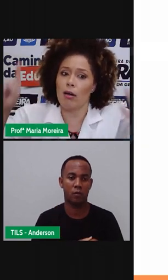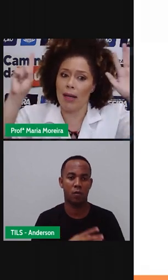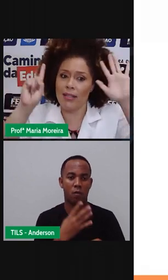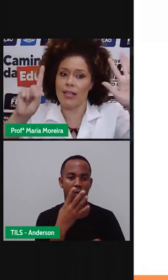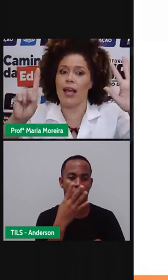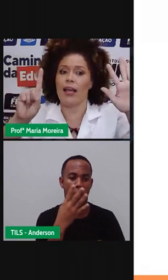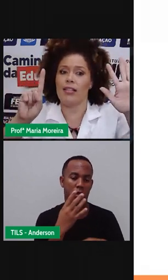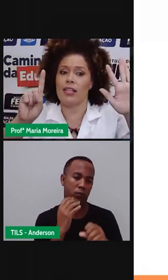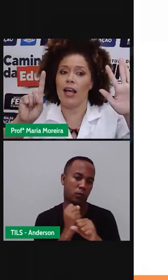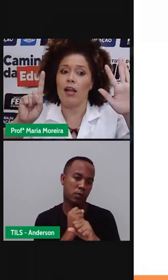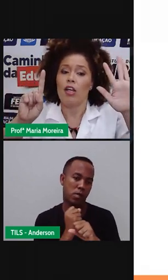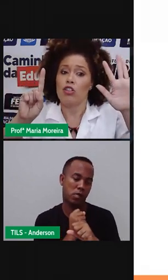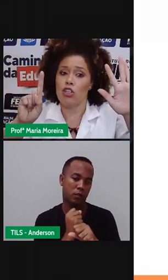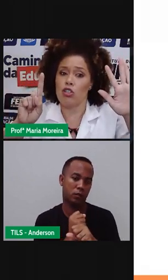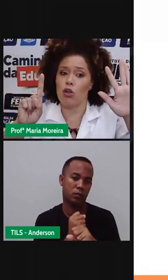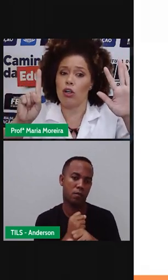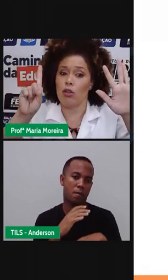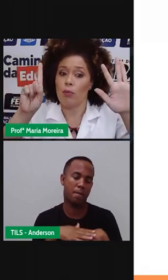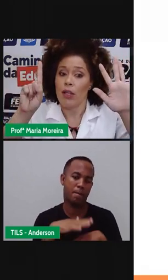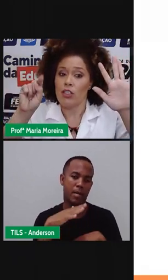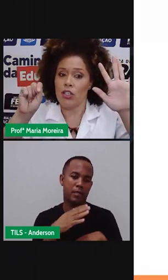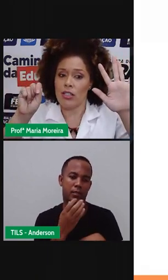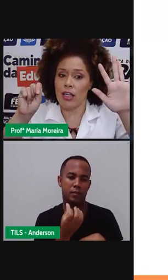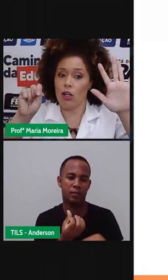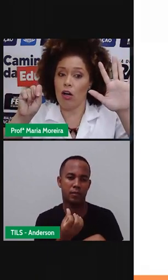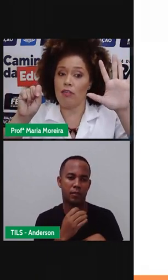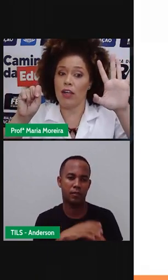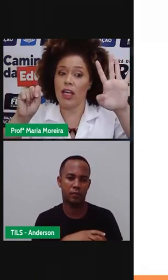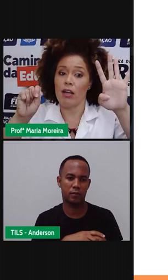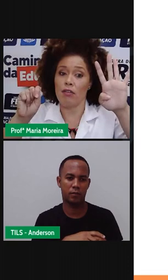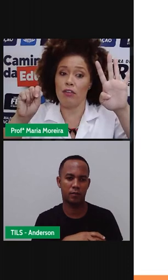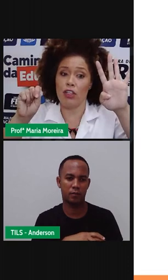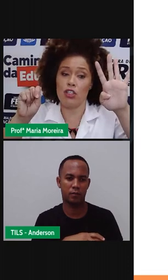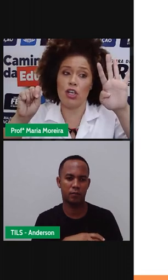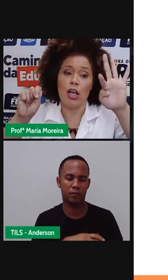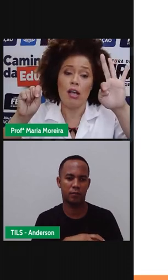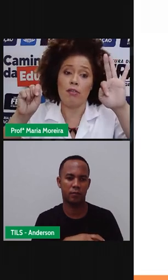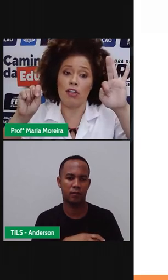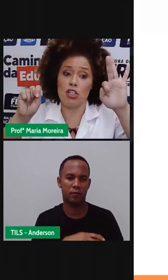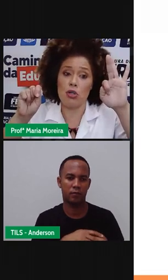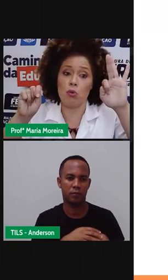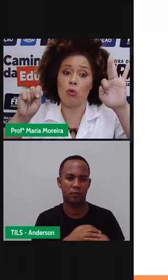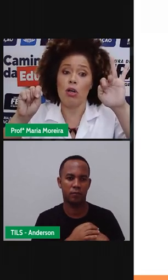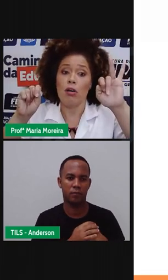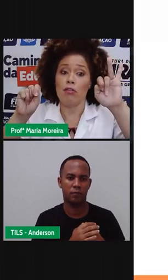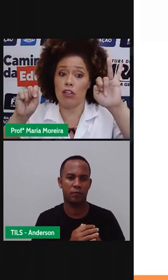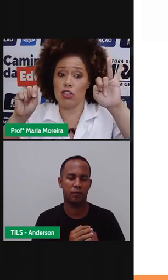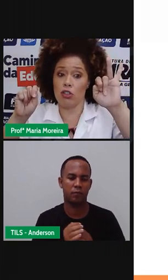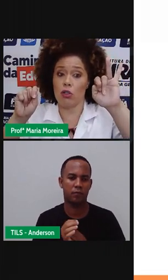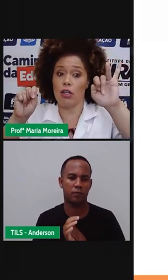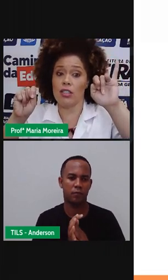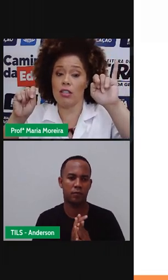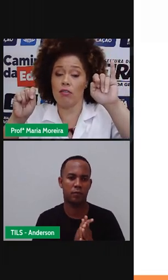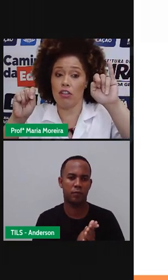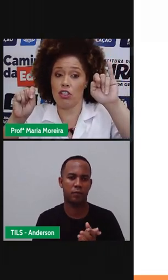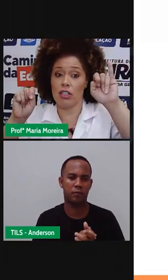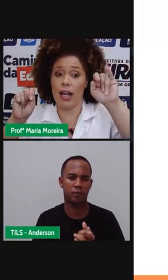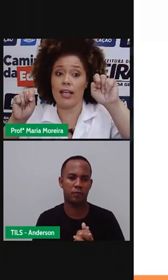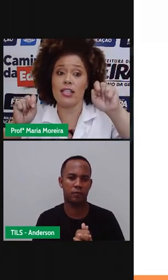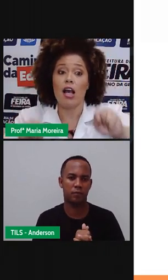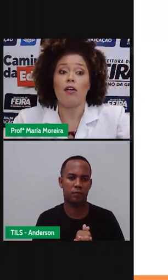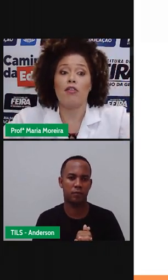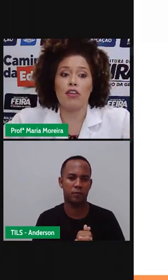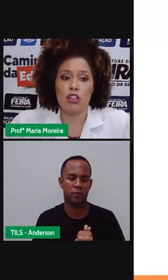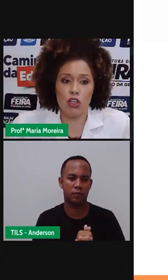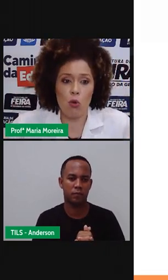ano agora, mais seis, né? Dezoito, dezenove, vinte, vinte e um, vinte e dois, vinte